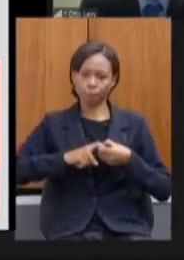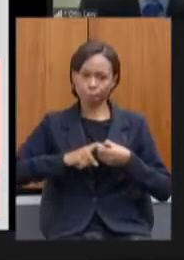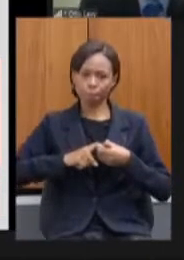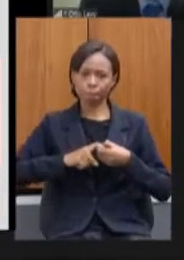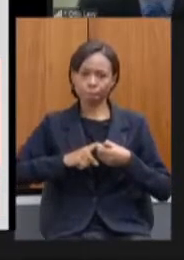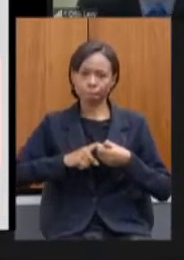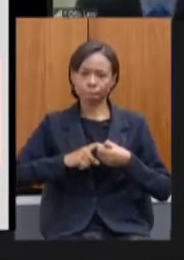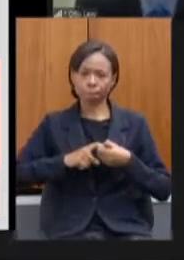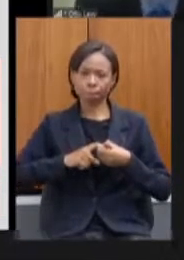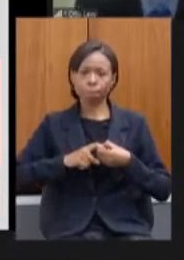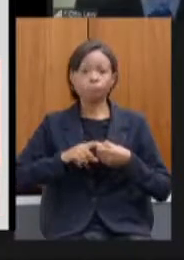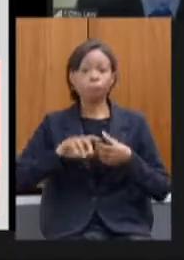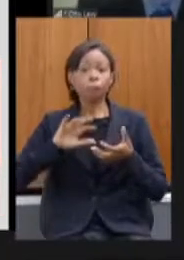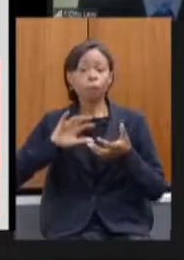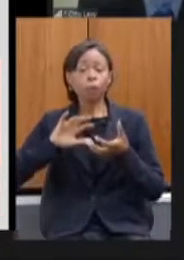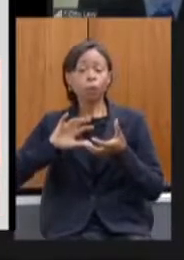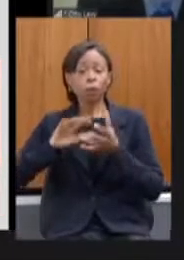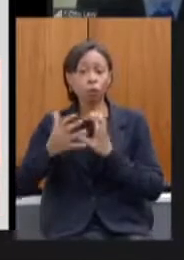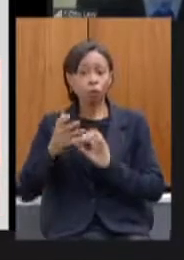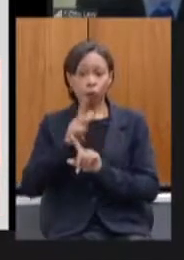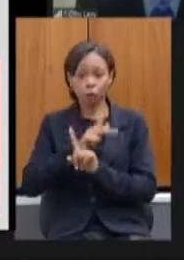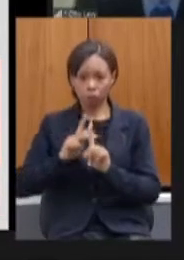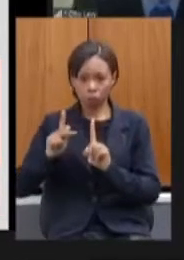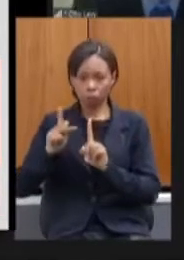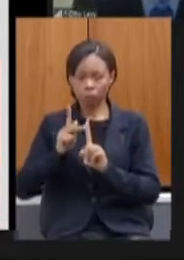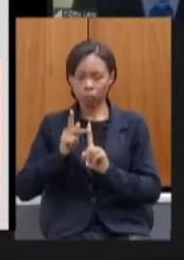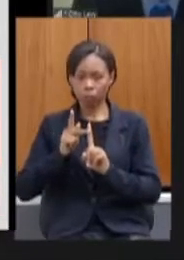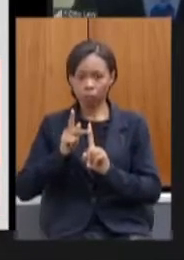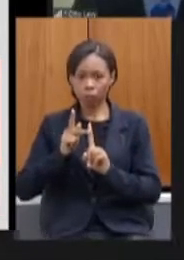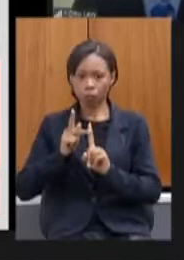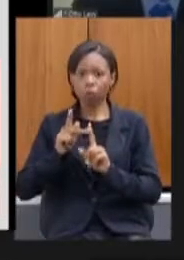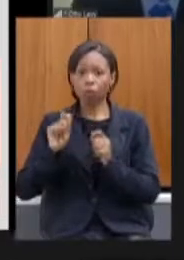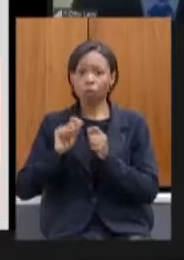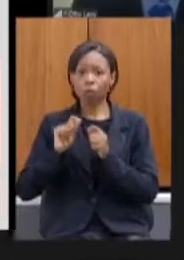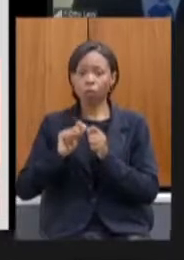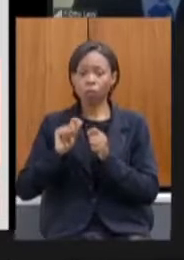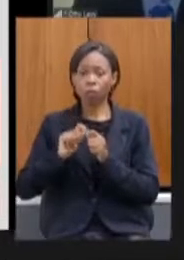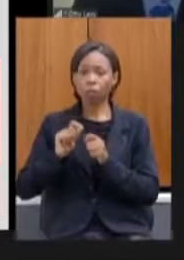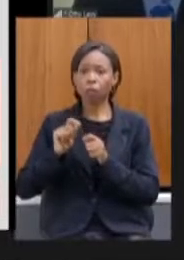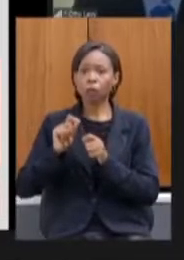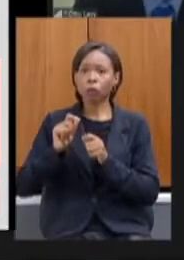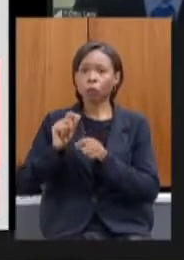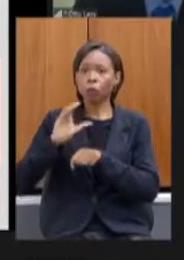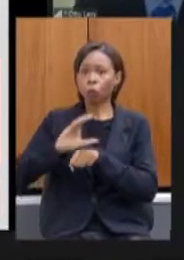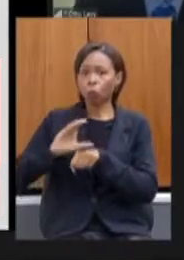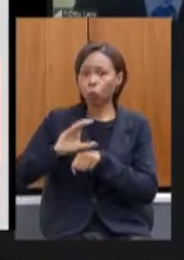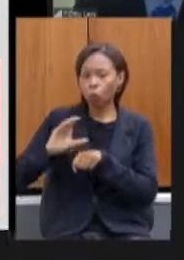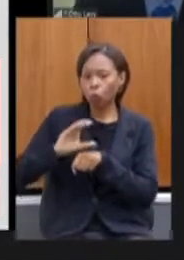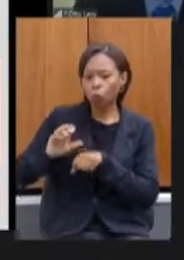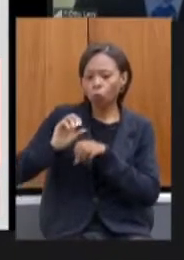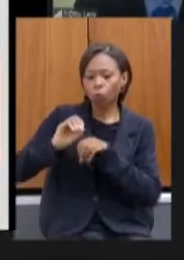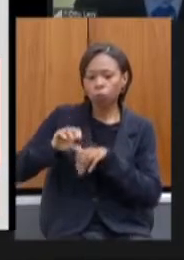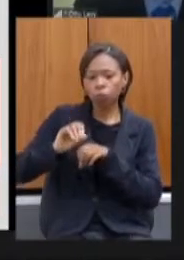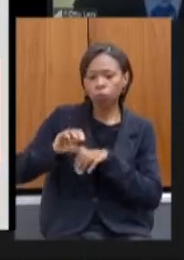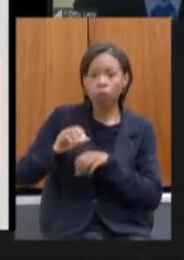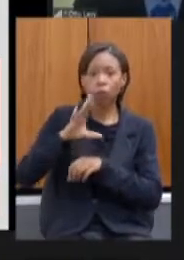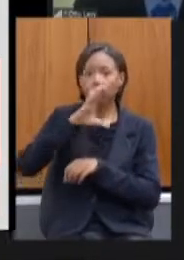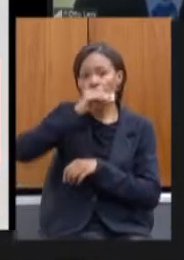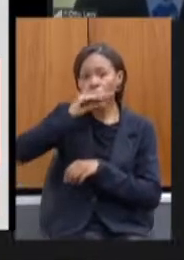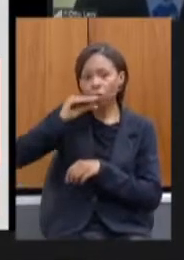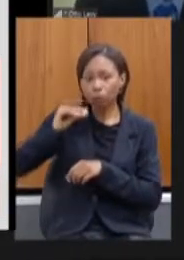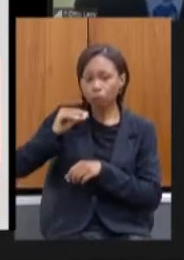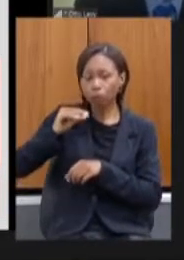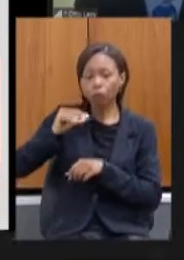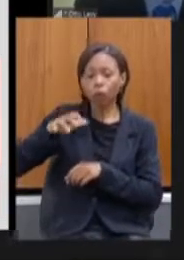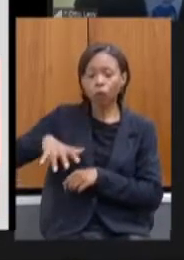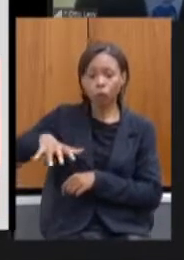na reforma da previdência estamos fazendo uma capacitação introdutória sobre a reforma da previdência para os servidores das unidades